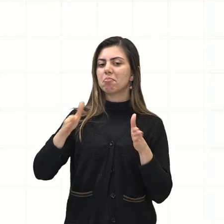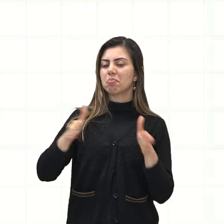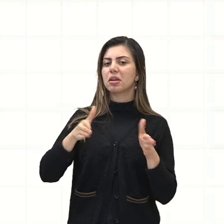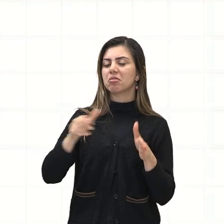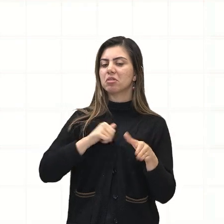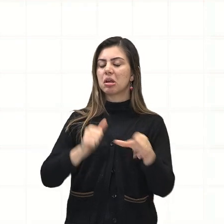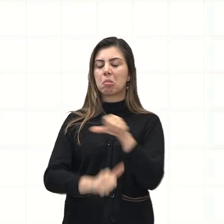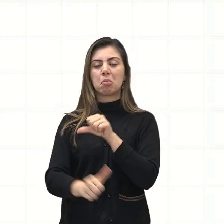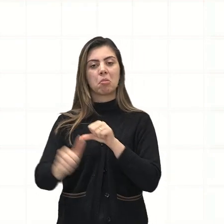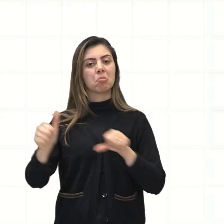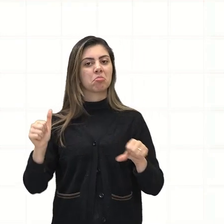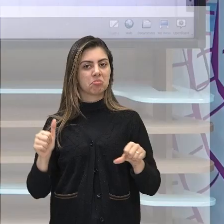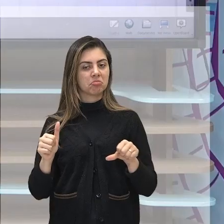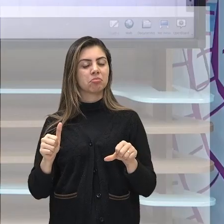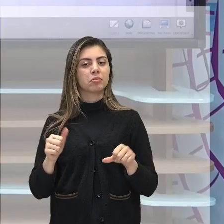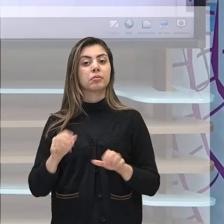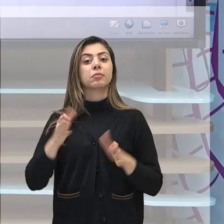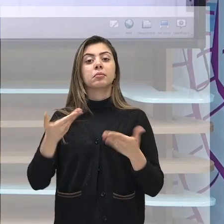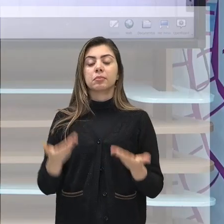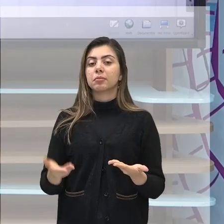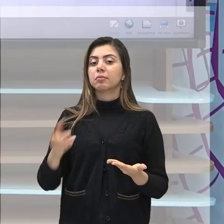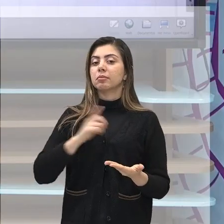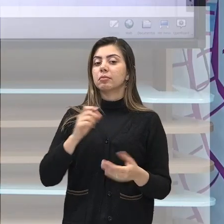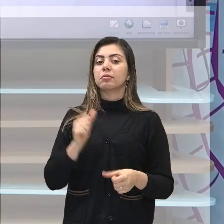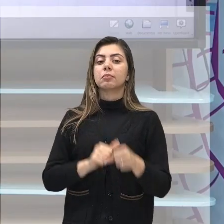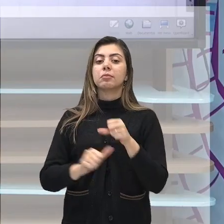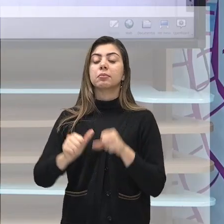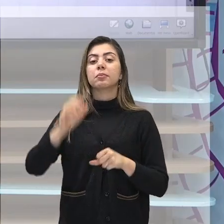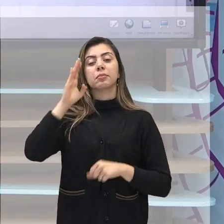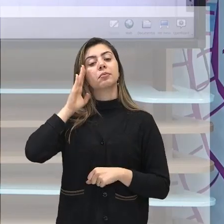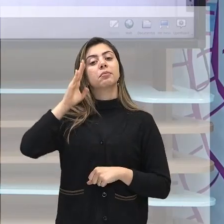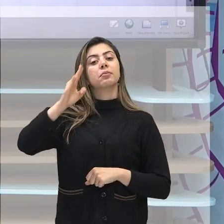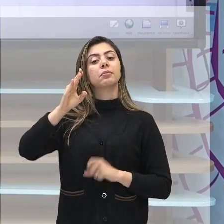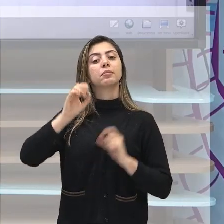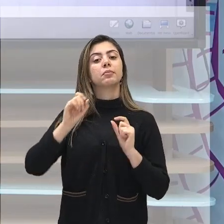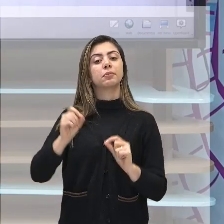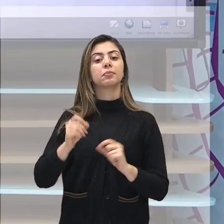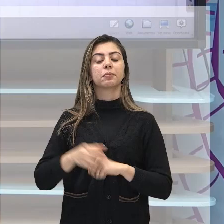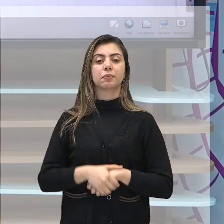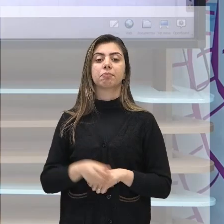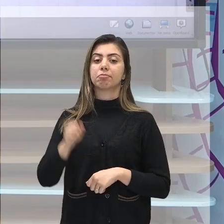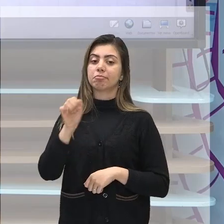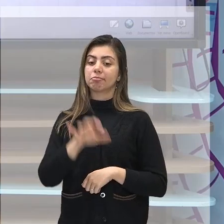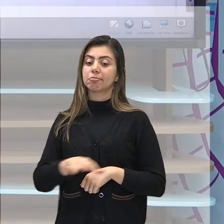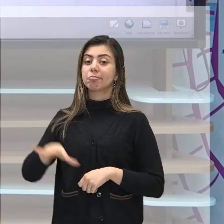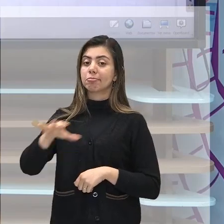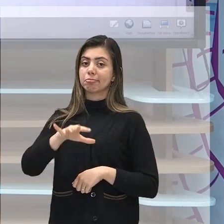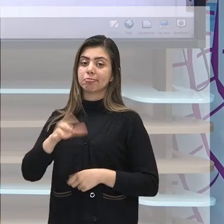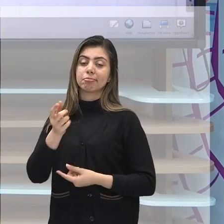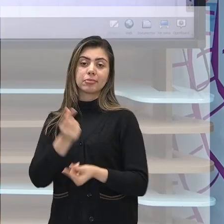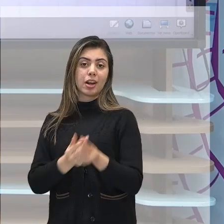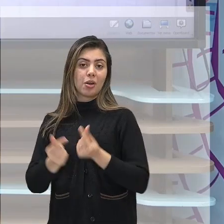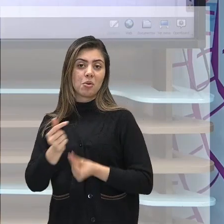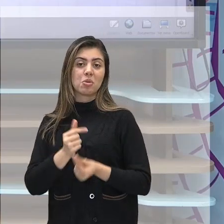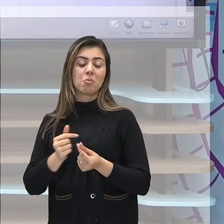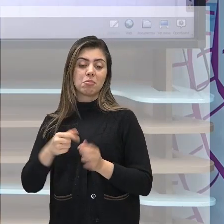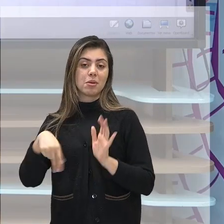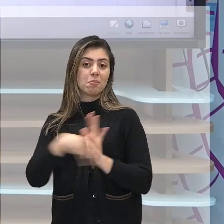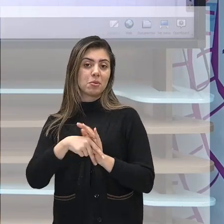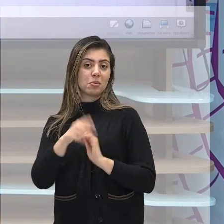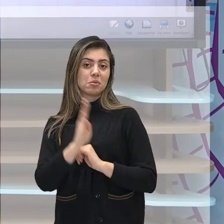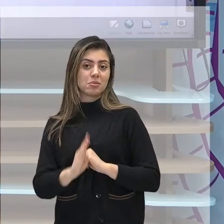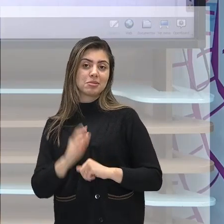mudança, principalmente, né, no campo econômico brasileiro.